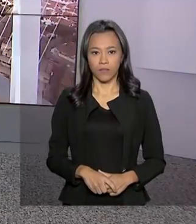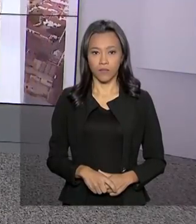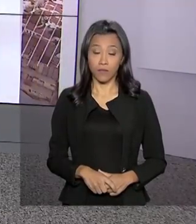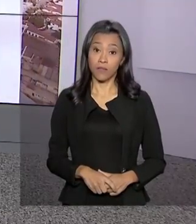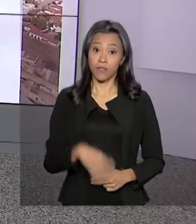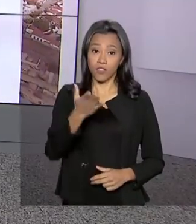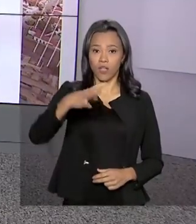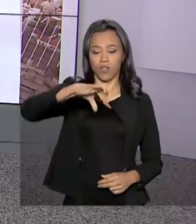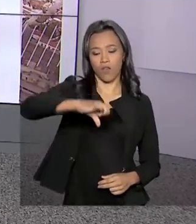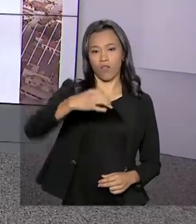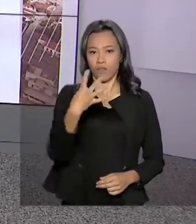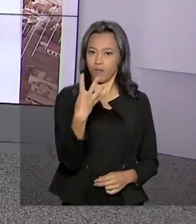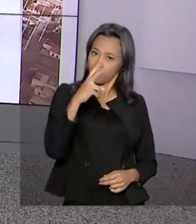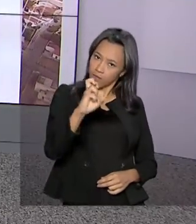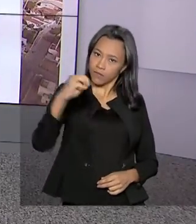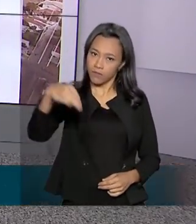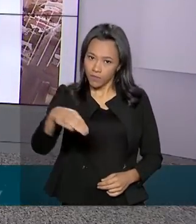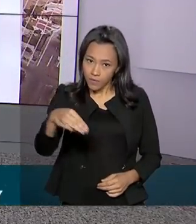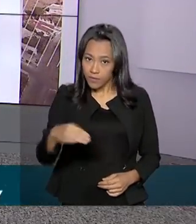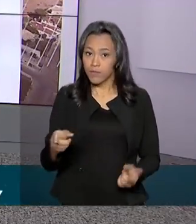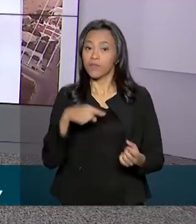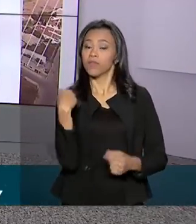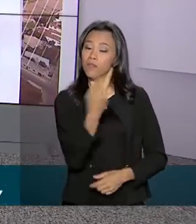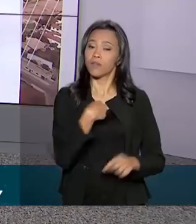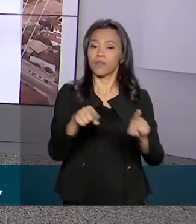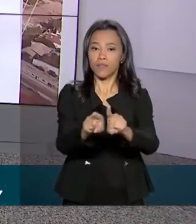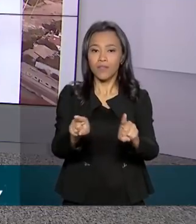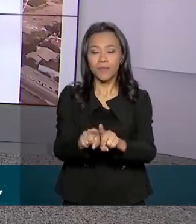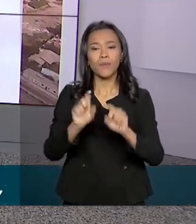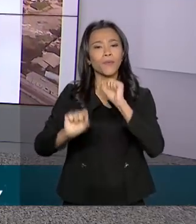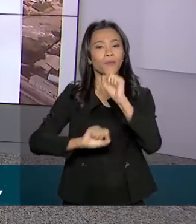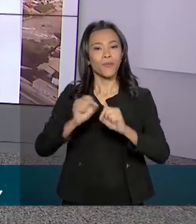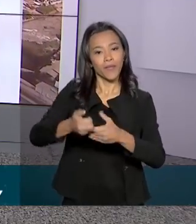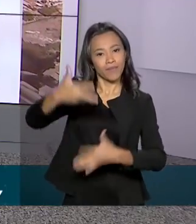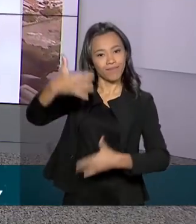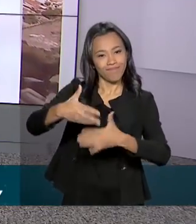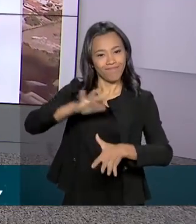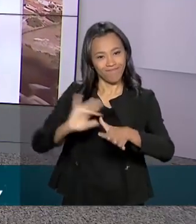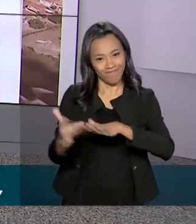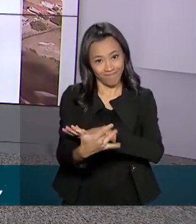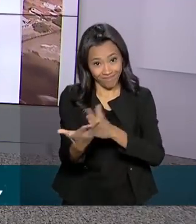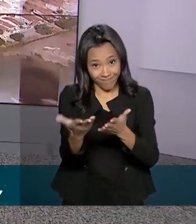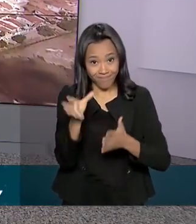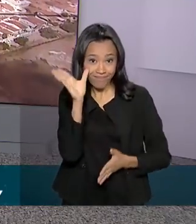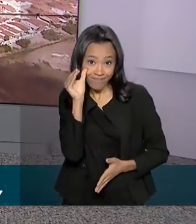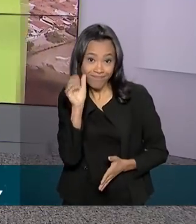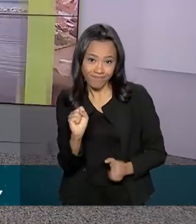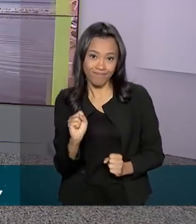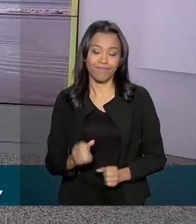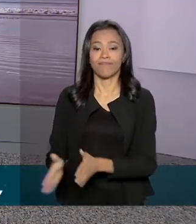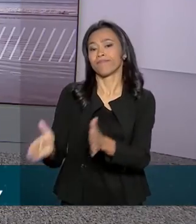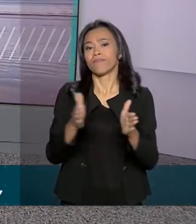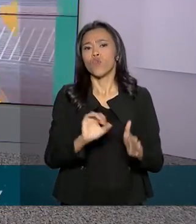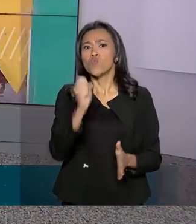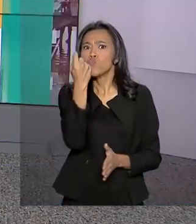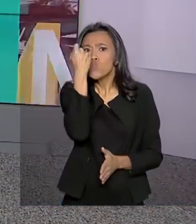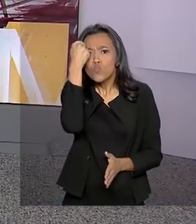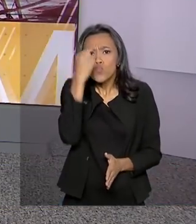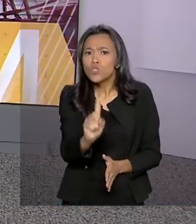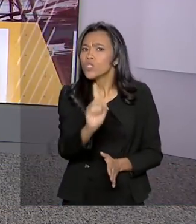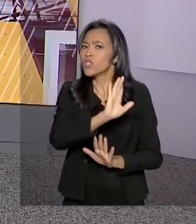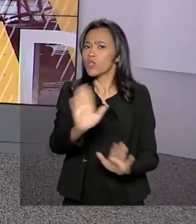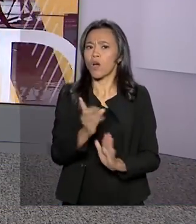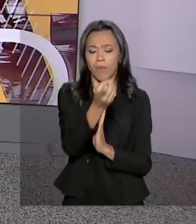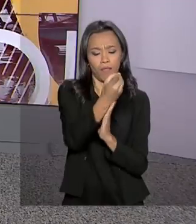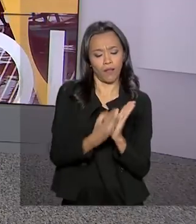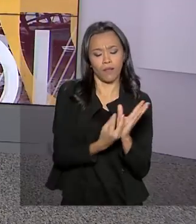São 9 horas e 45 minutos e nós também estamos ao vivo pelas nossas redes sociais. Falta um dia para entregar a declaração